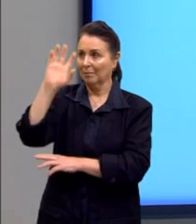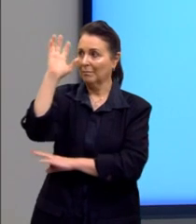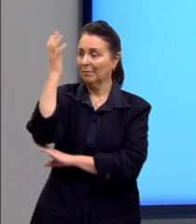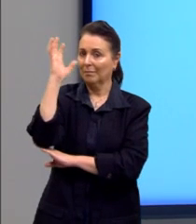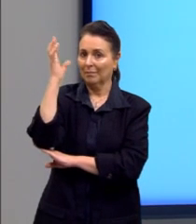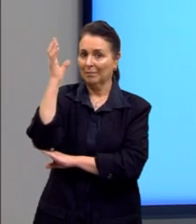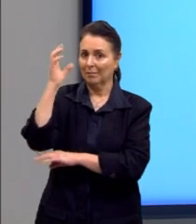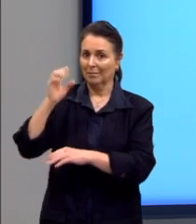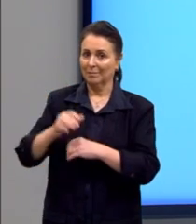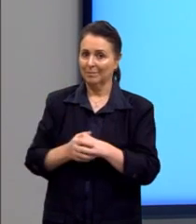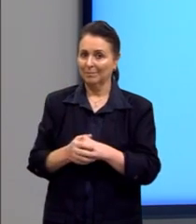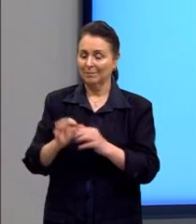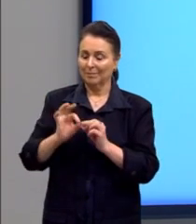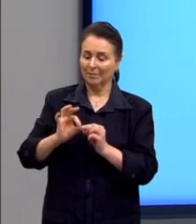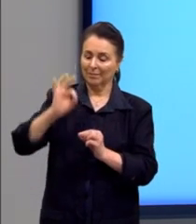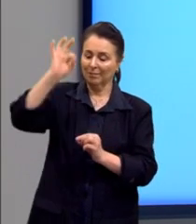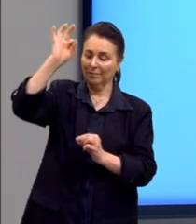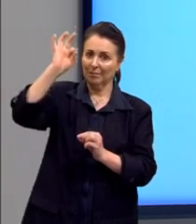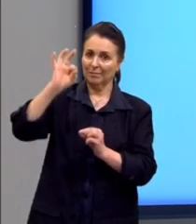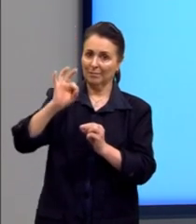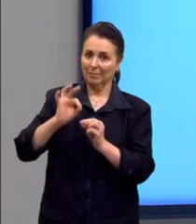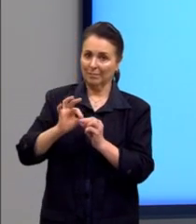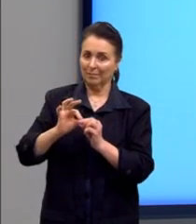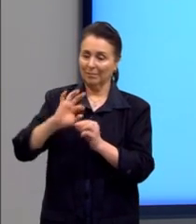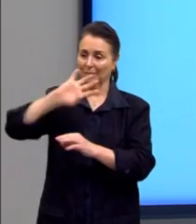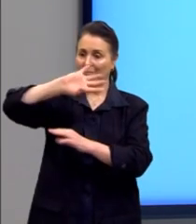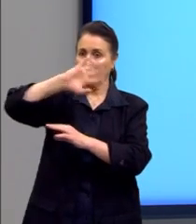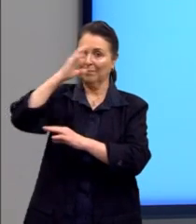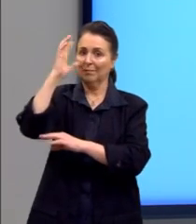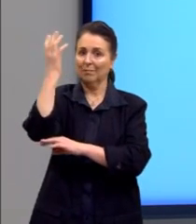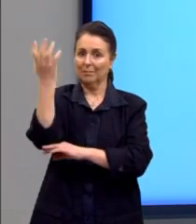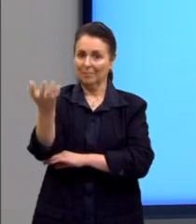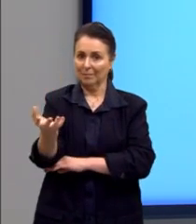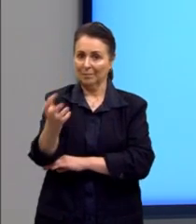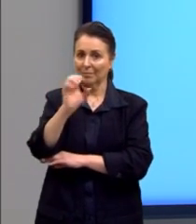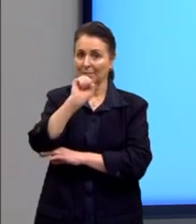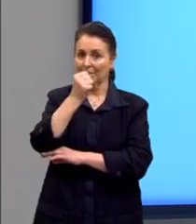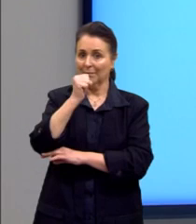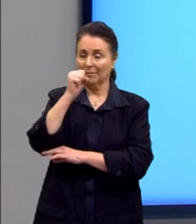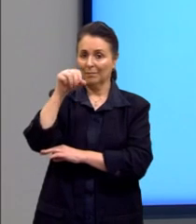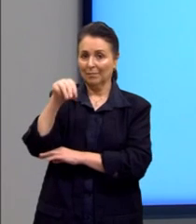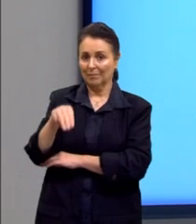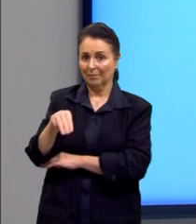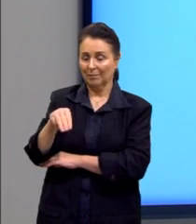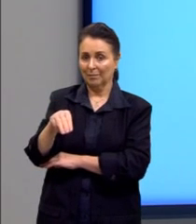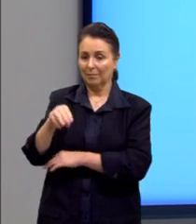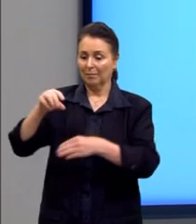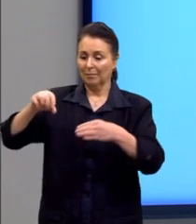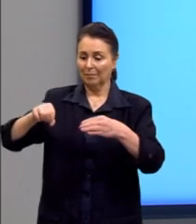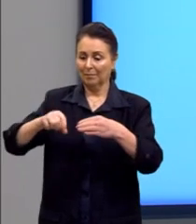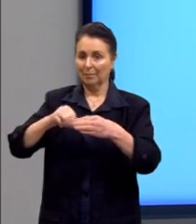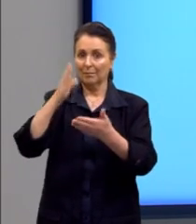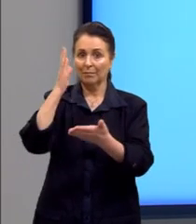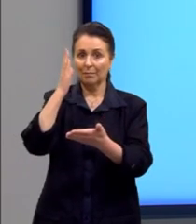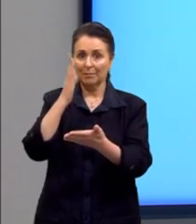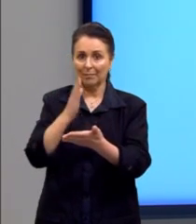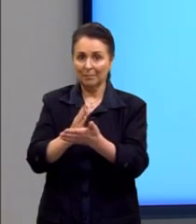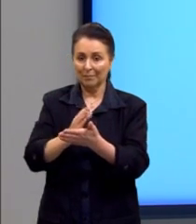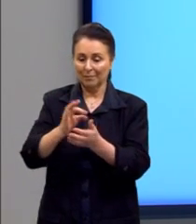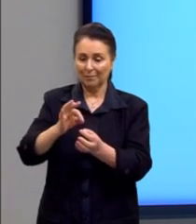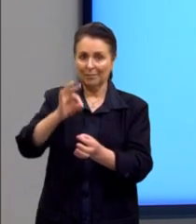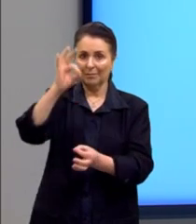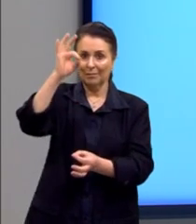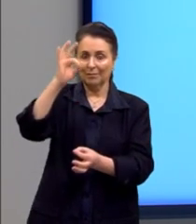Então, a altura que nós buscamos, né? Para cortar seria 8 metros. Eu plantei ela com 0,5 metro e eu quero que ela